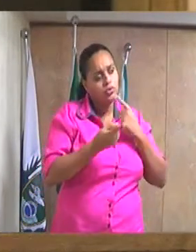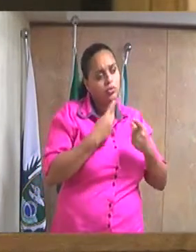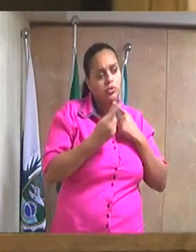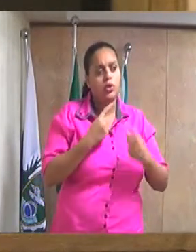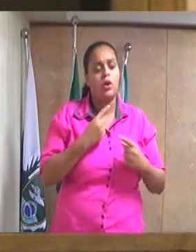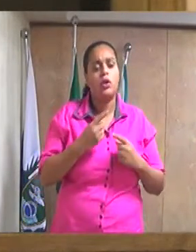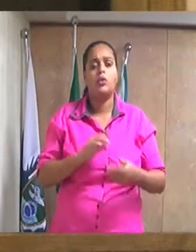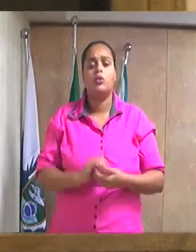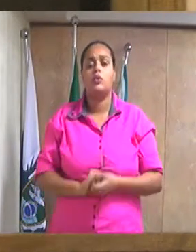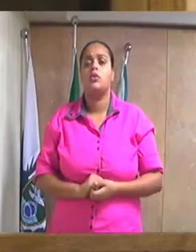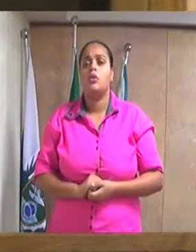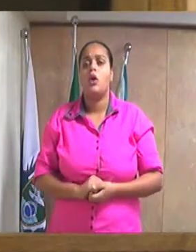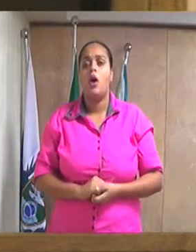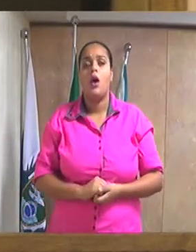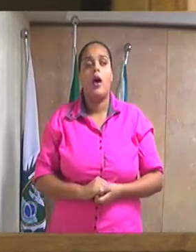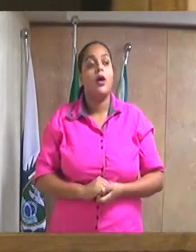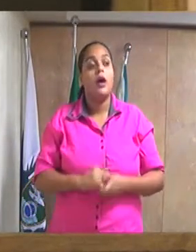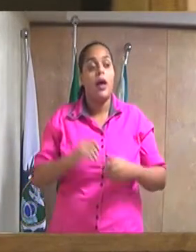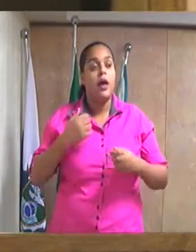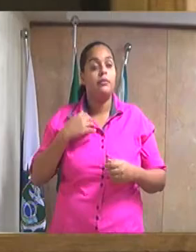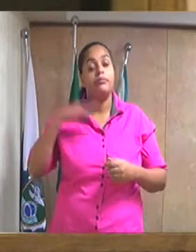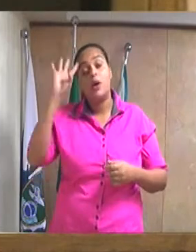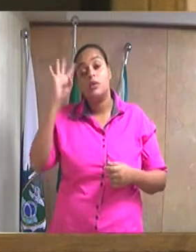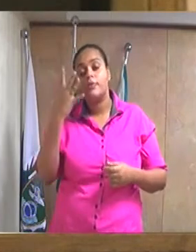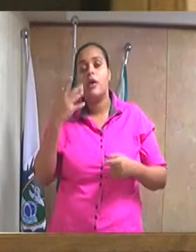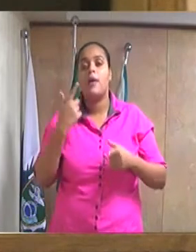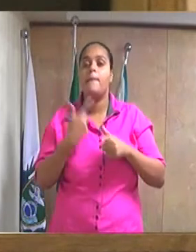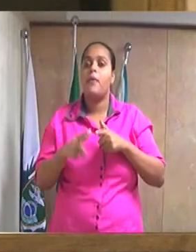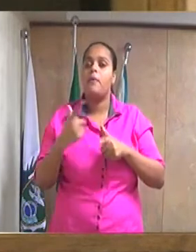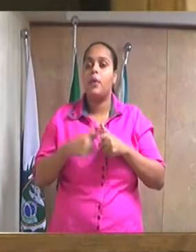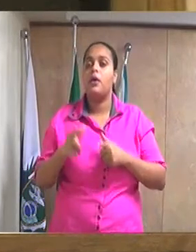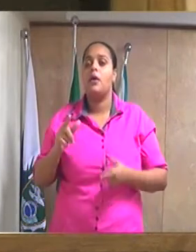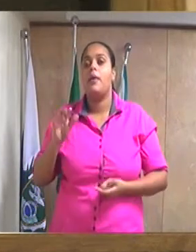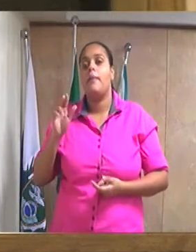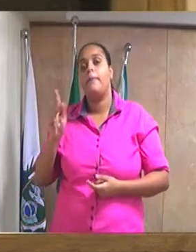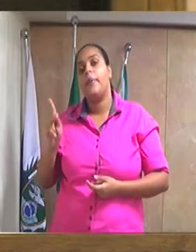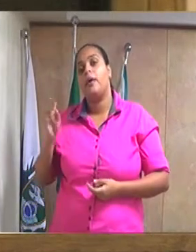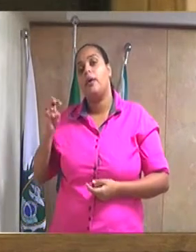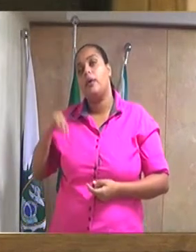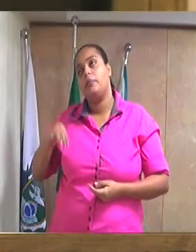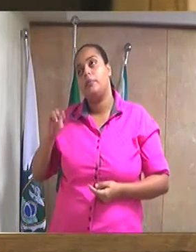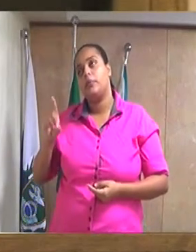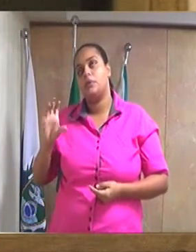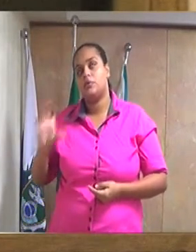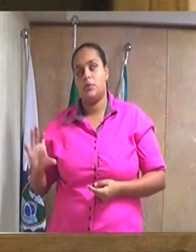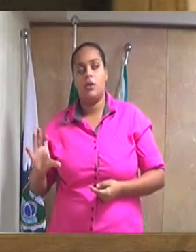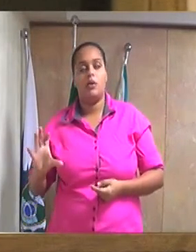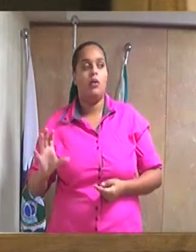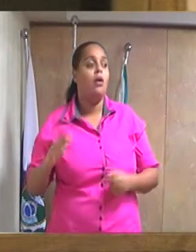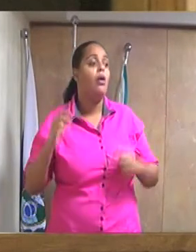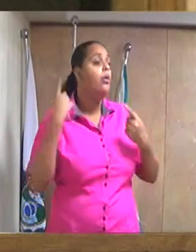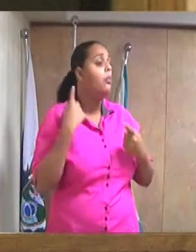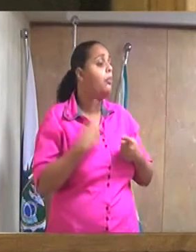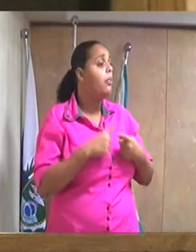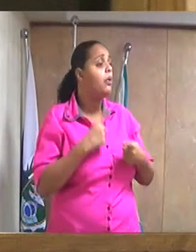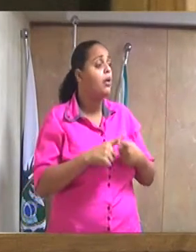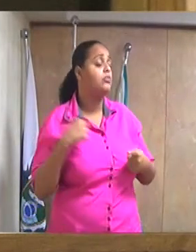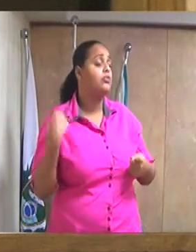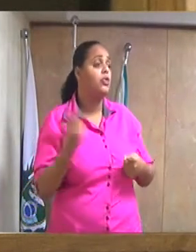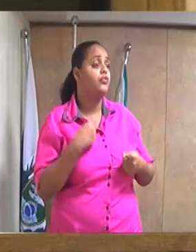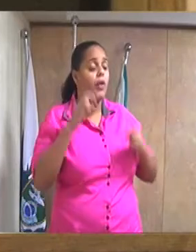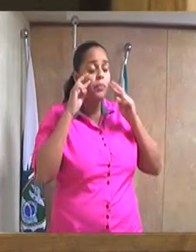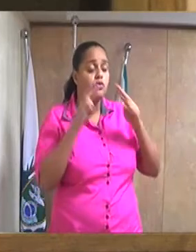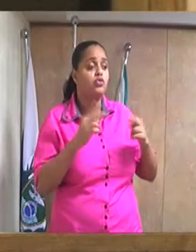buscar uma solução para o IPMDC, porque o que a gente vê hoje a título de IPMDC